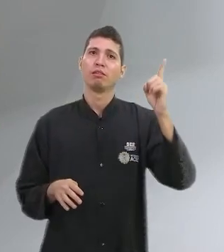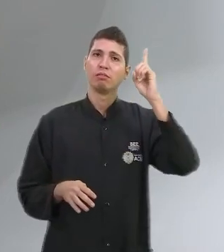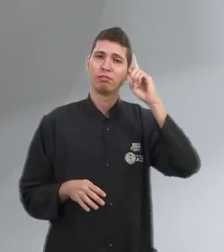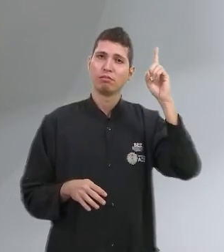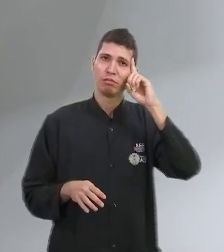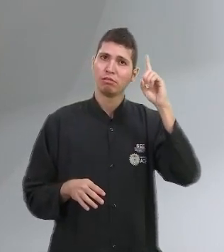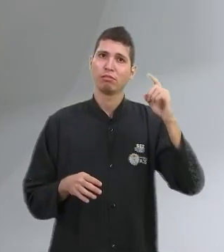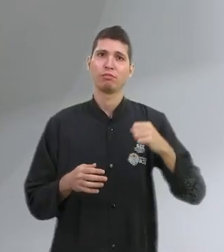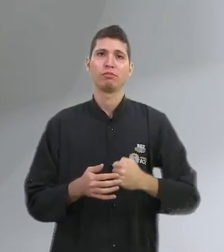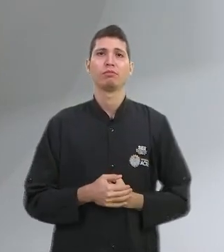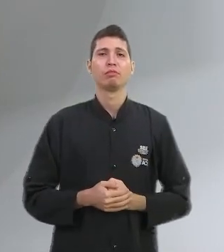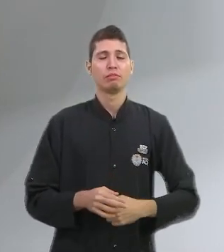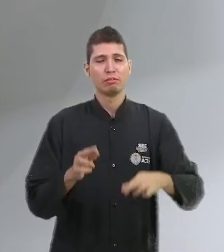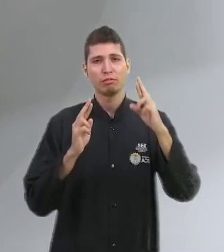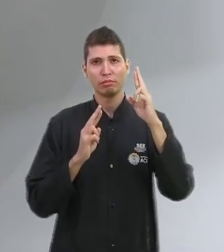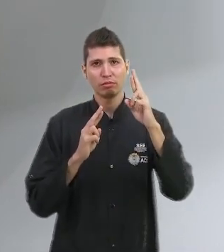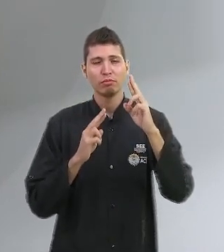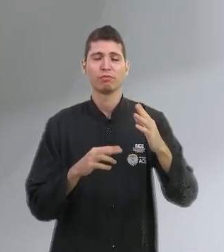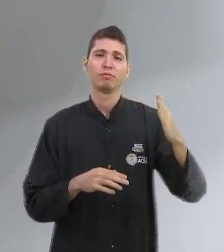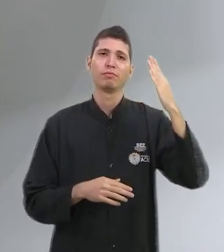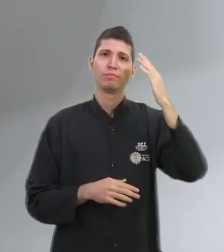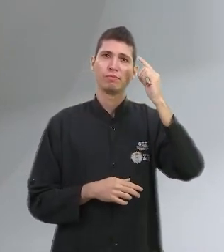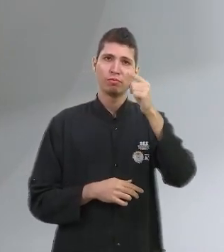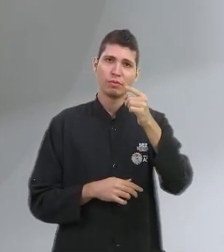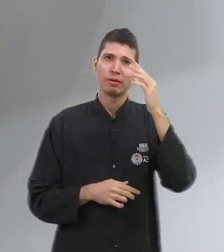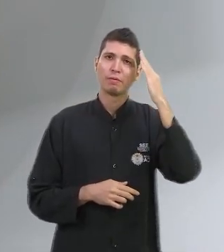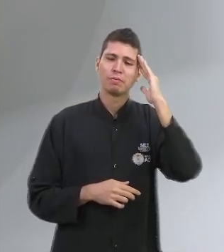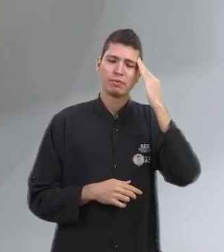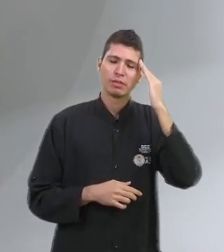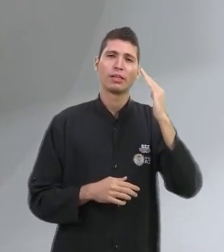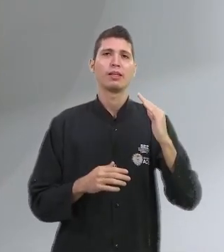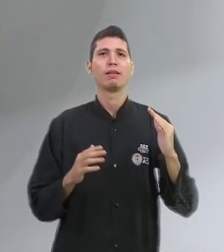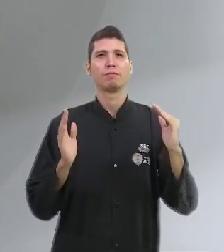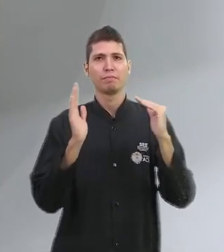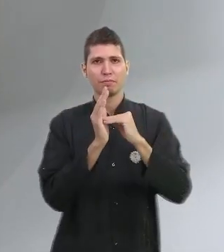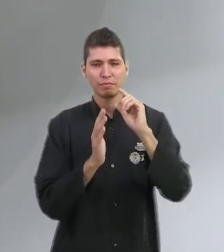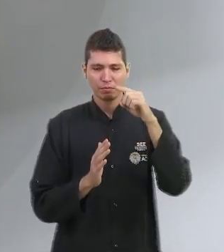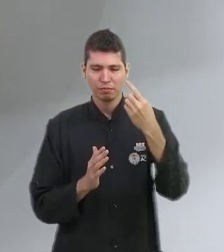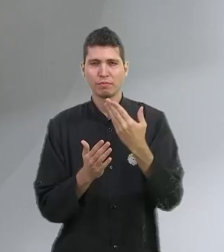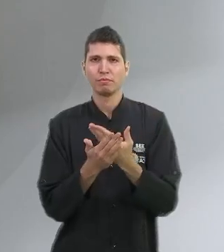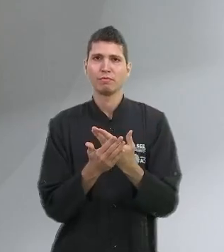poupança. Espero que você tenha compreendido e até a próxima aula.